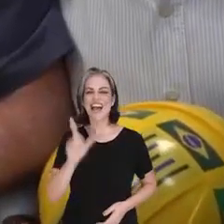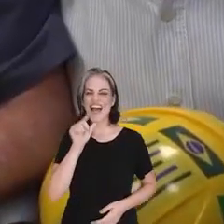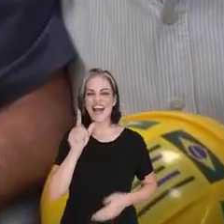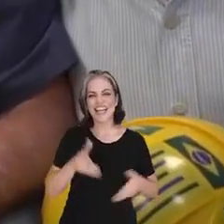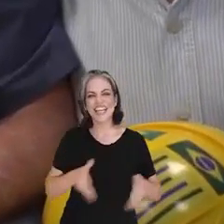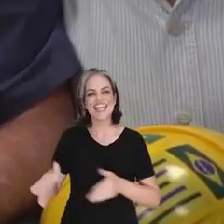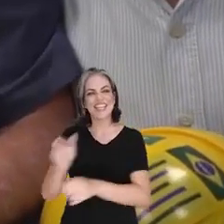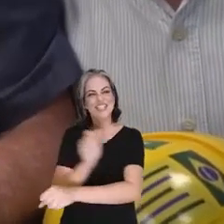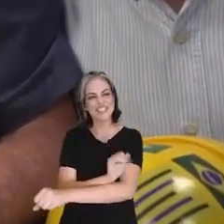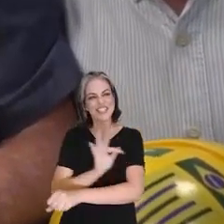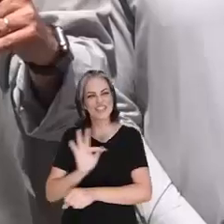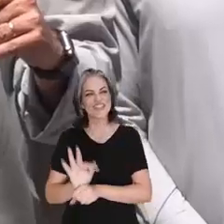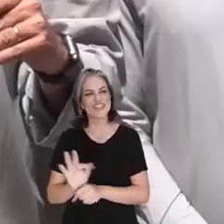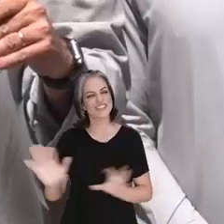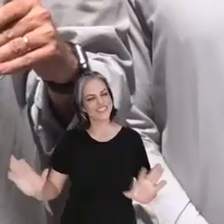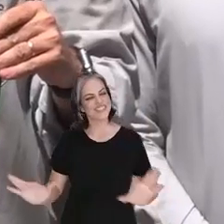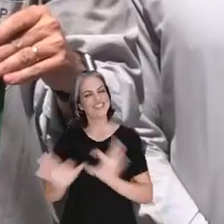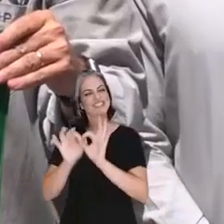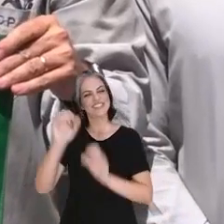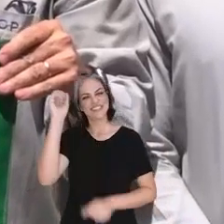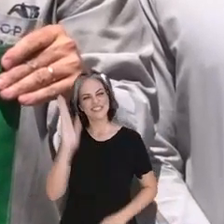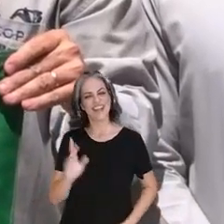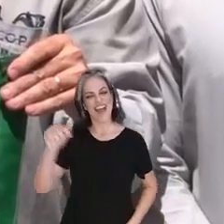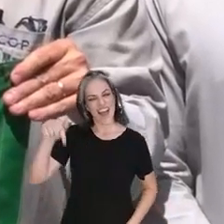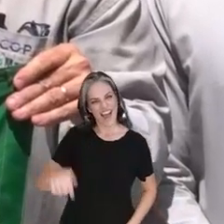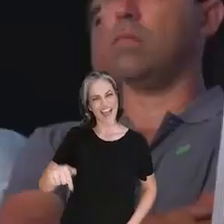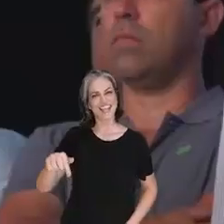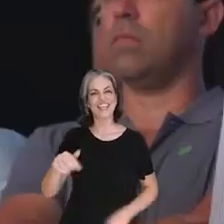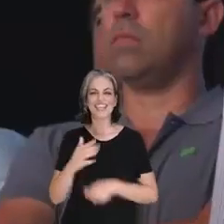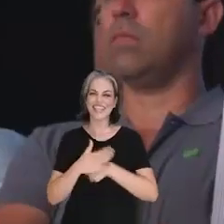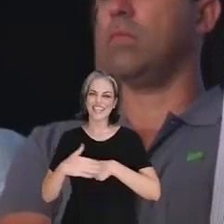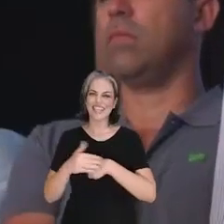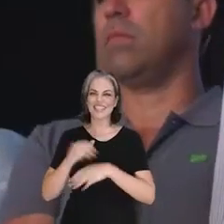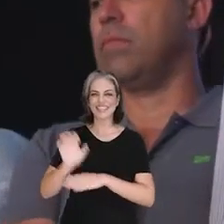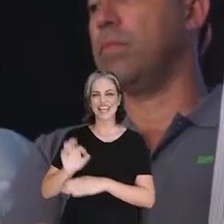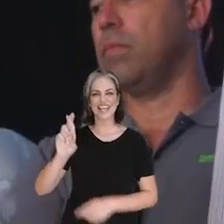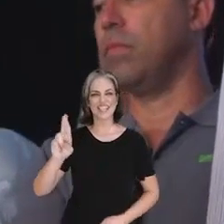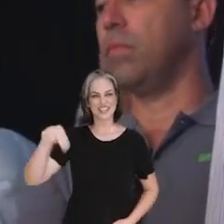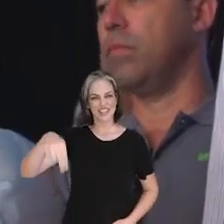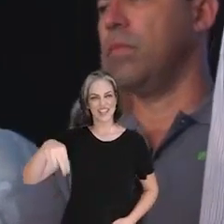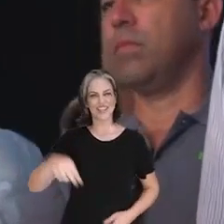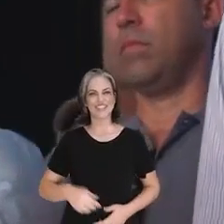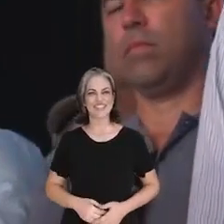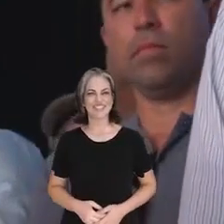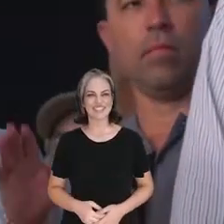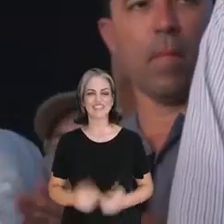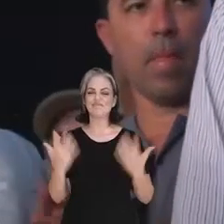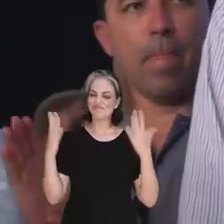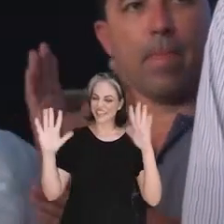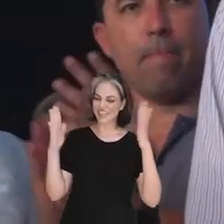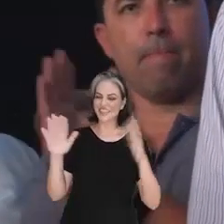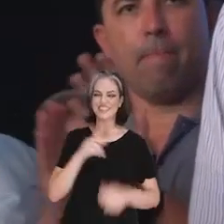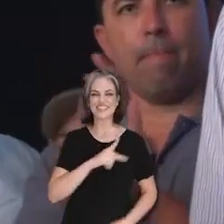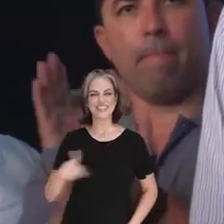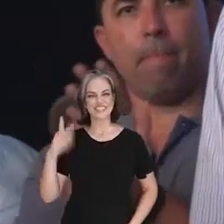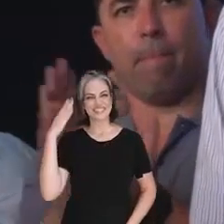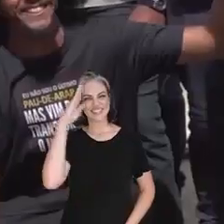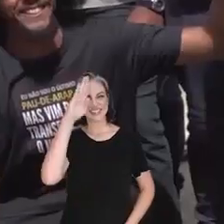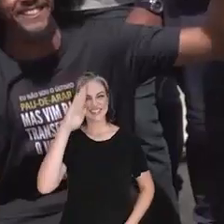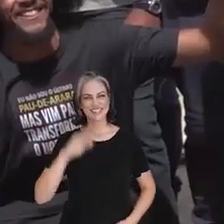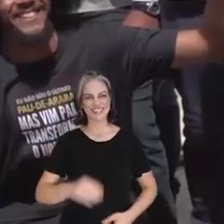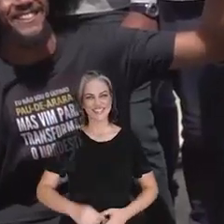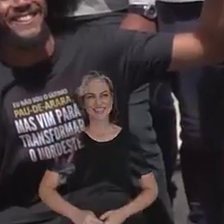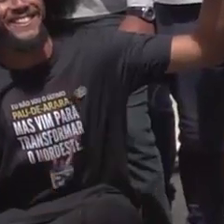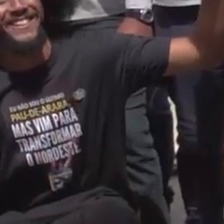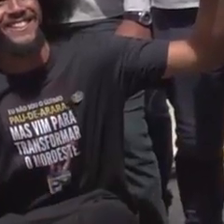trazendo a palavra do Rio Grande do da área da administração nacional, aqui para o nosso querido Rio Grande do Norte. Parabéns pelo presidente Bolsonaro.